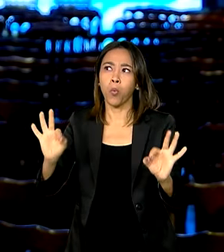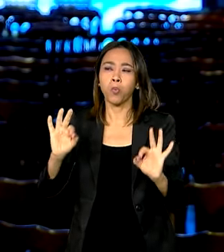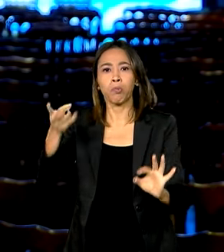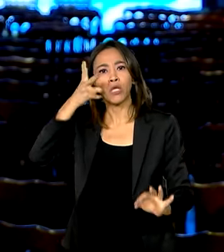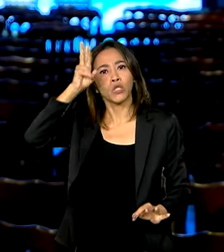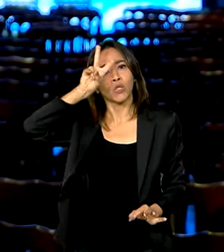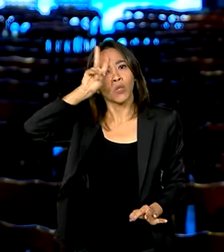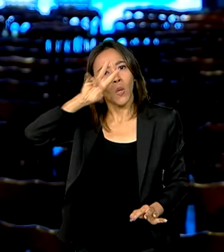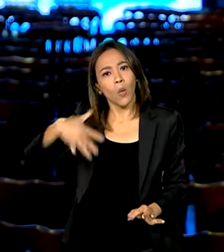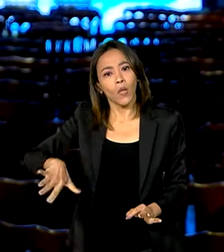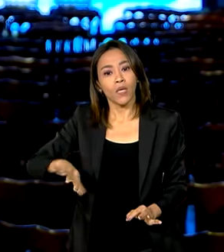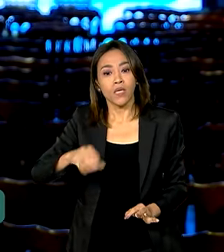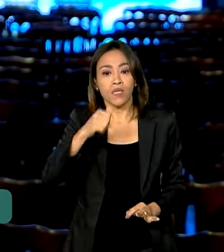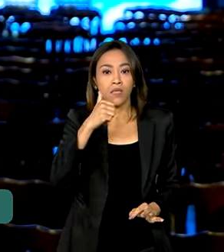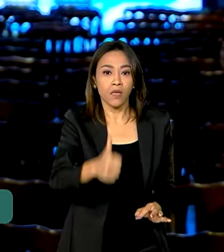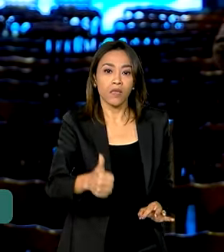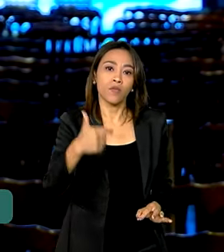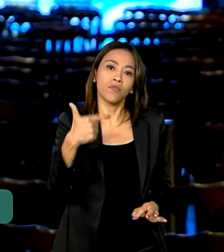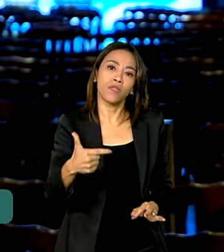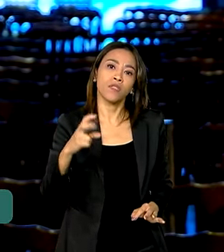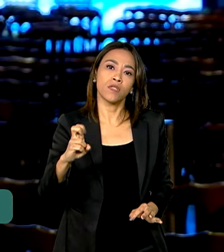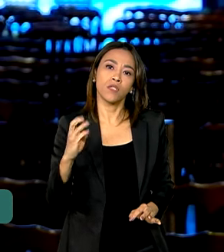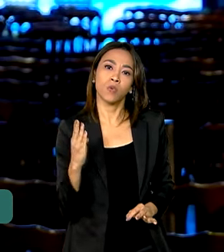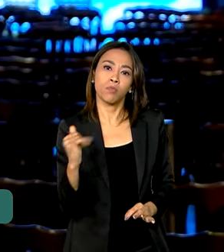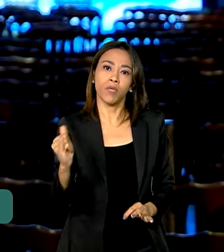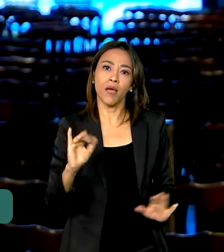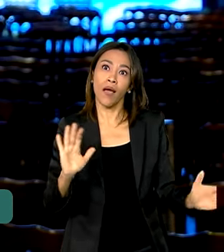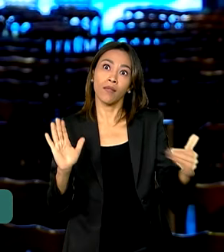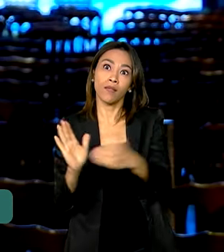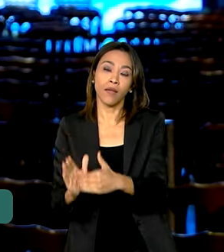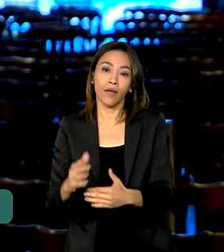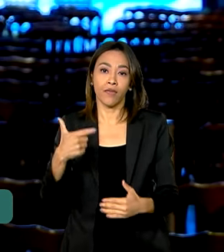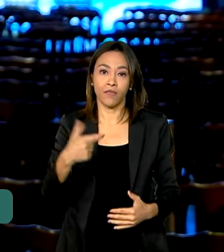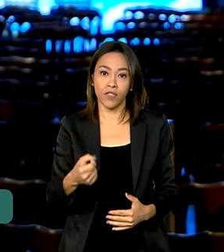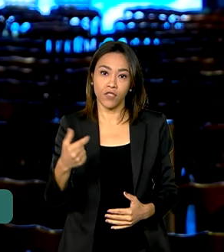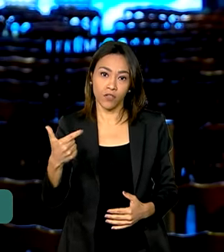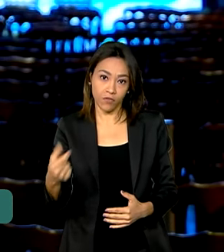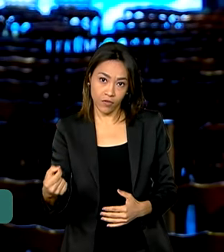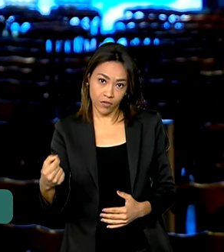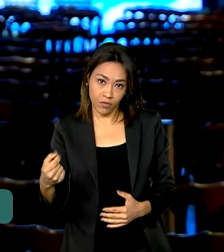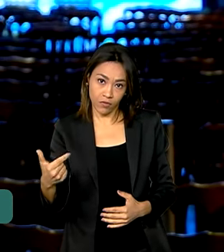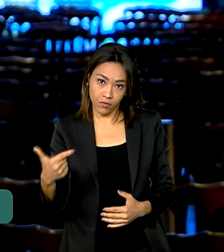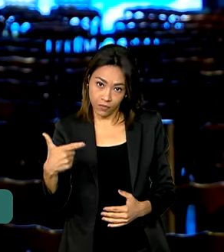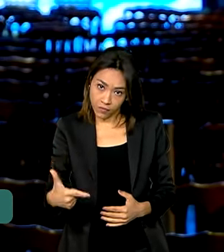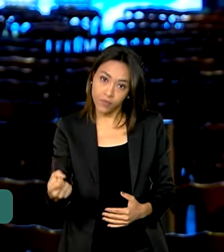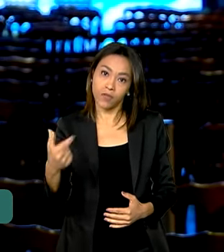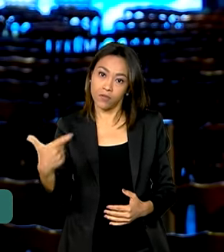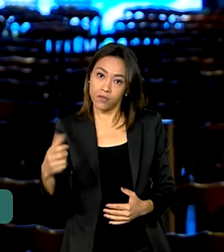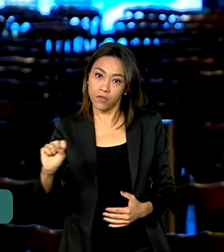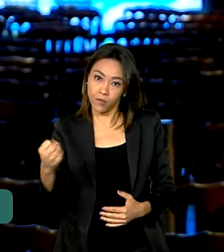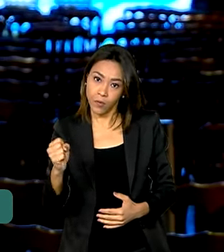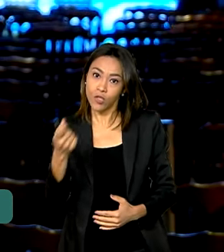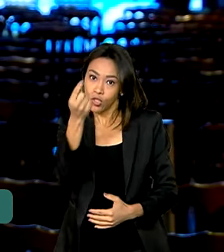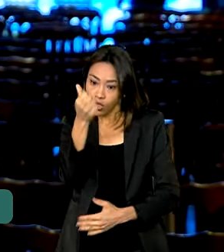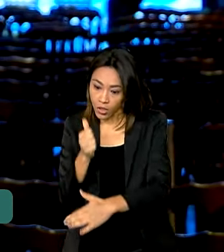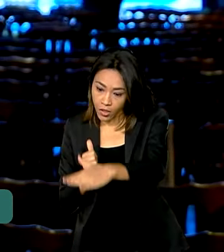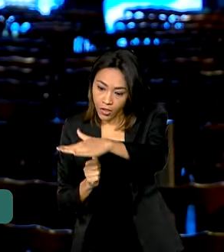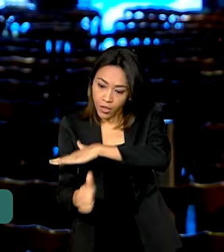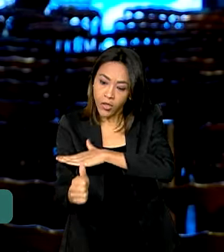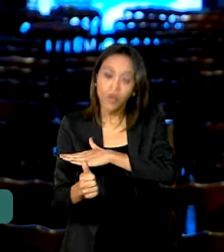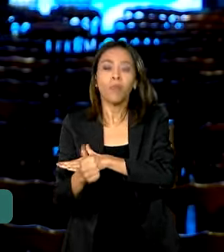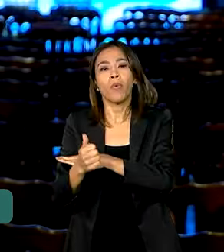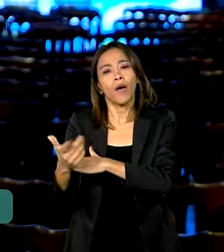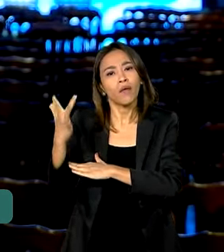125 bilhões de reais até 2028, e investimentos direcionados para modernizar as linhas de